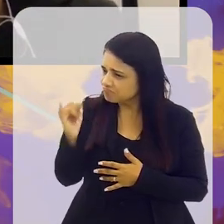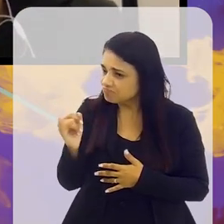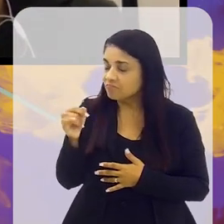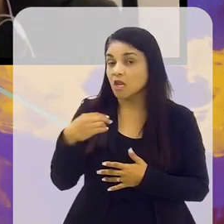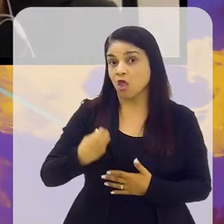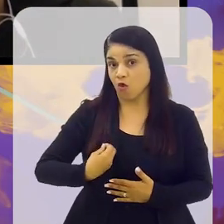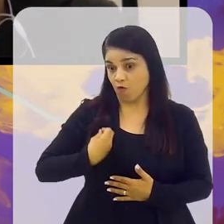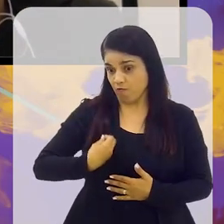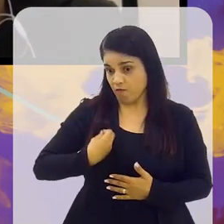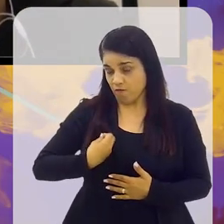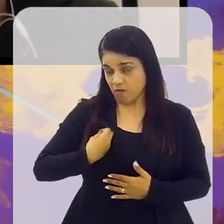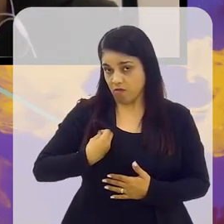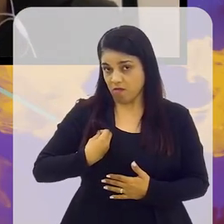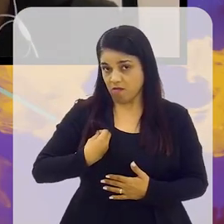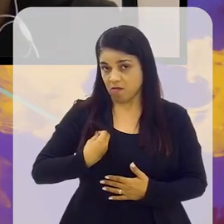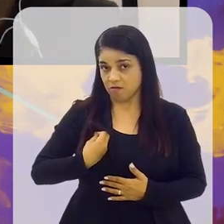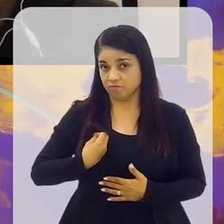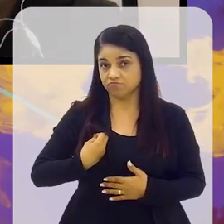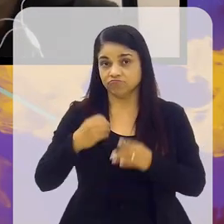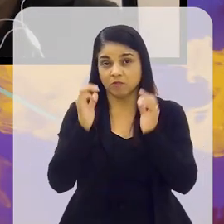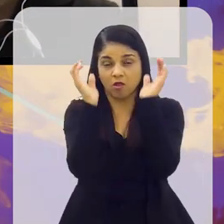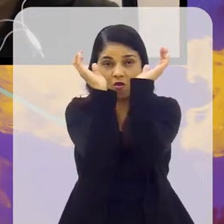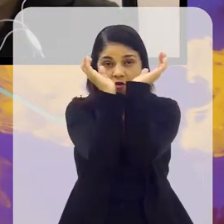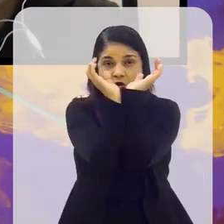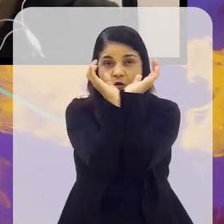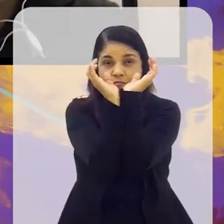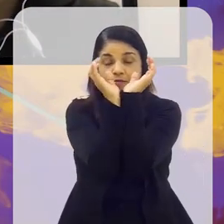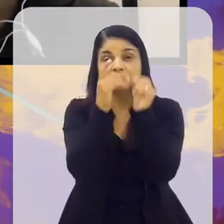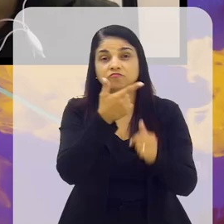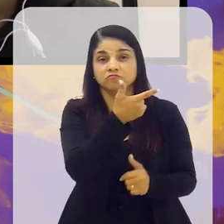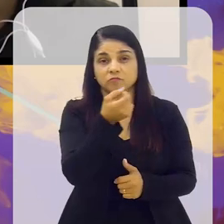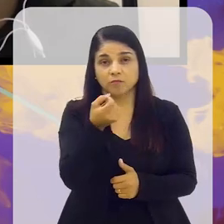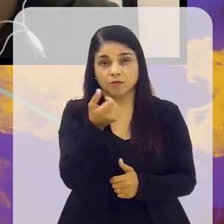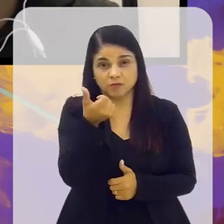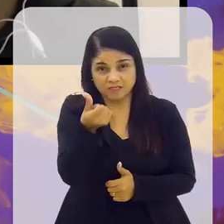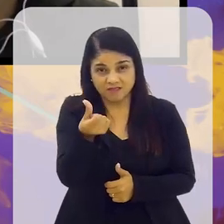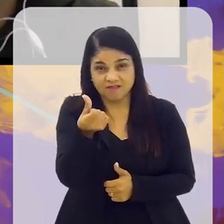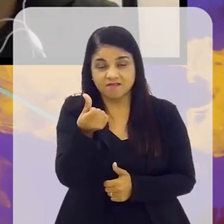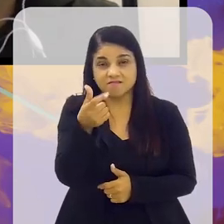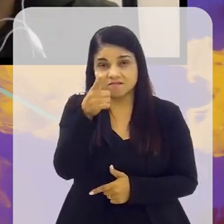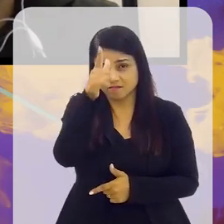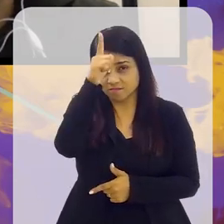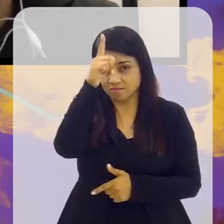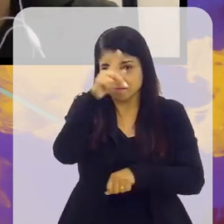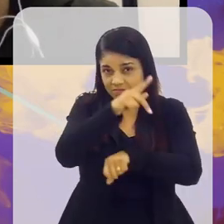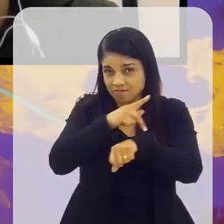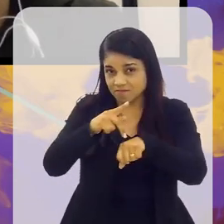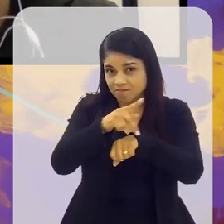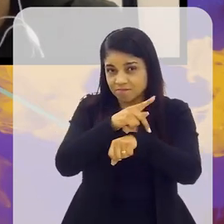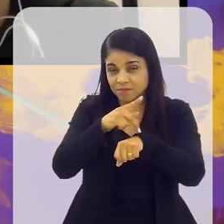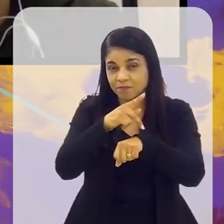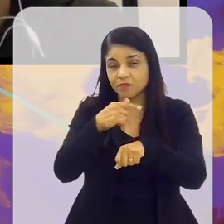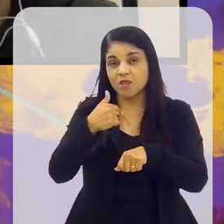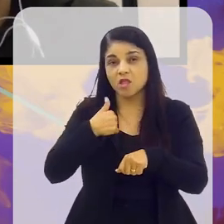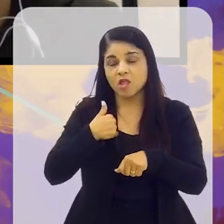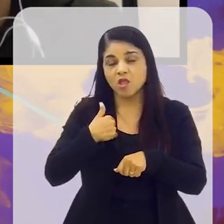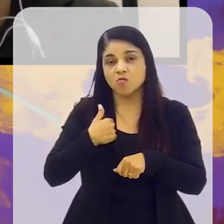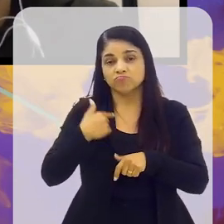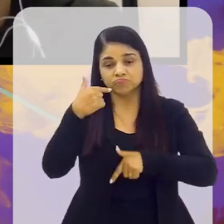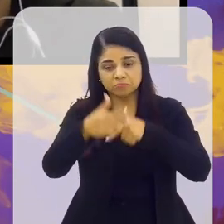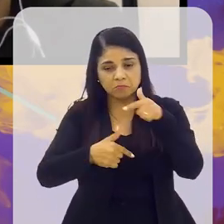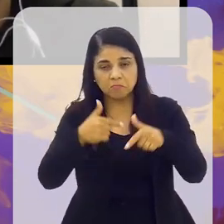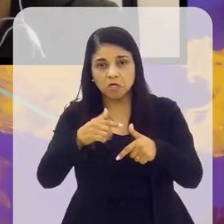e eu vivi isso, propriamente dito, na Copa do Mundo de 2006, na Alemanha, quando